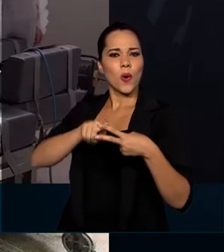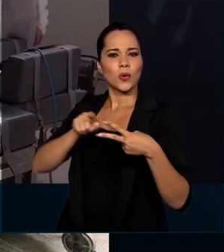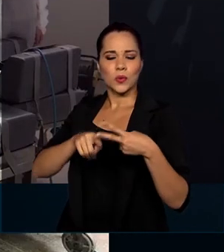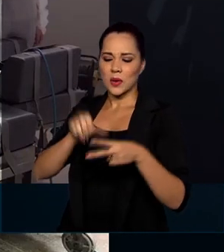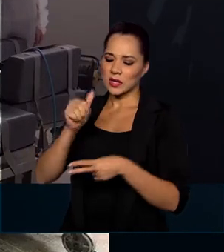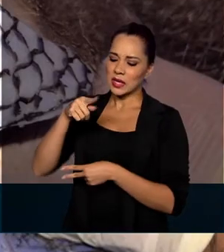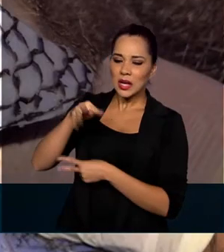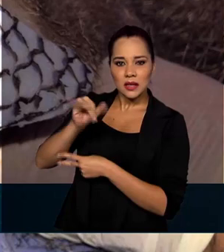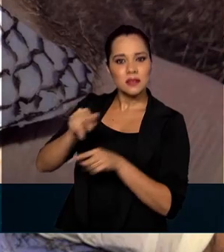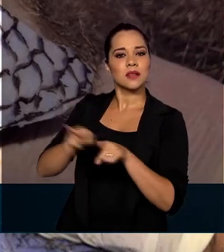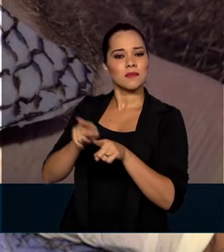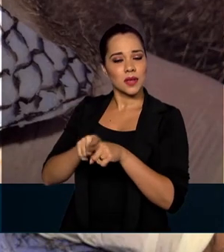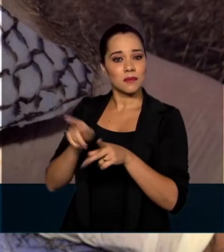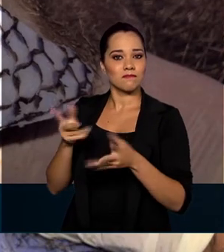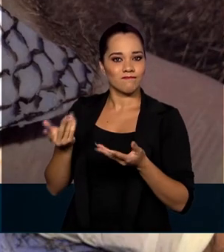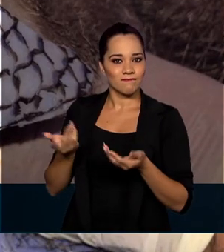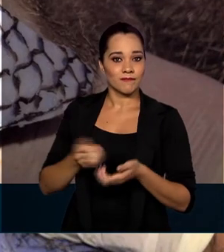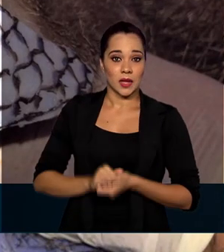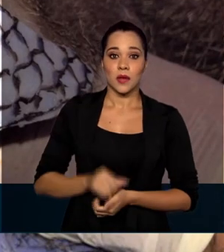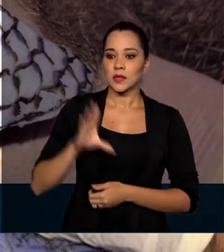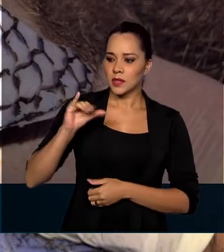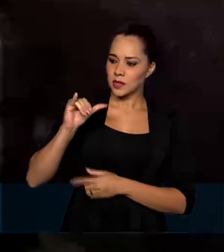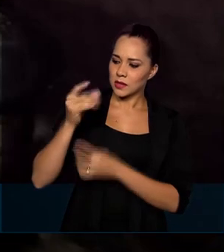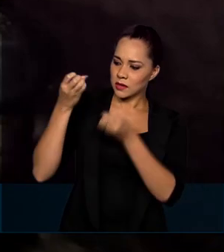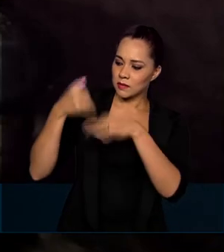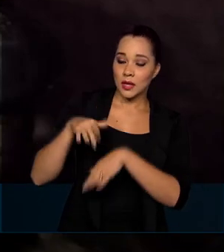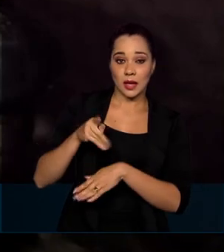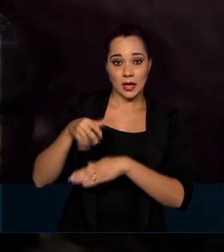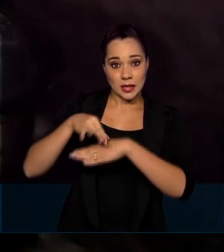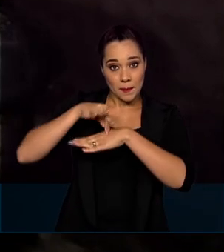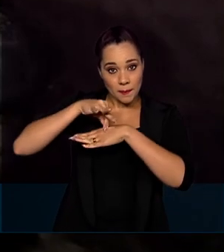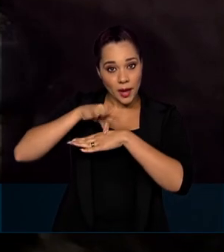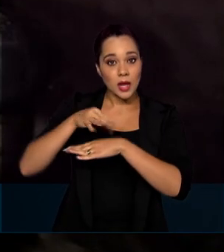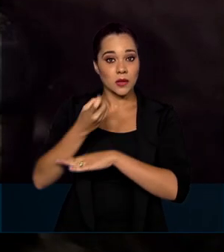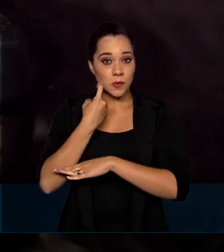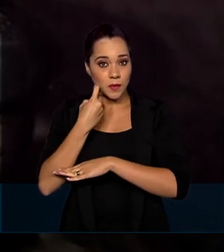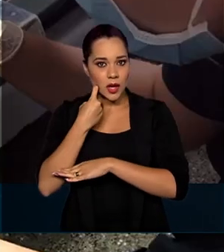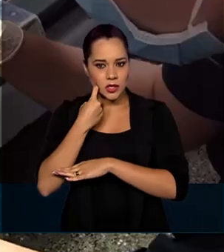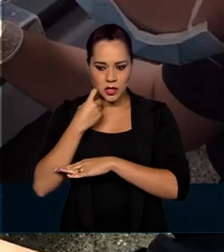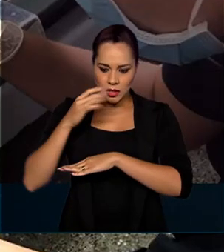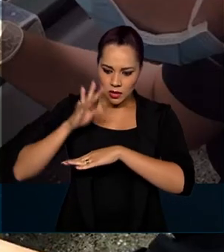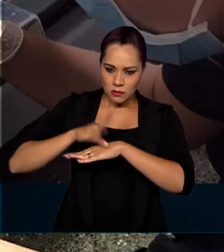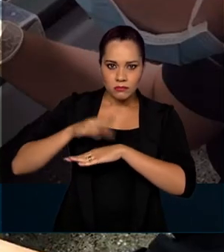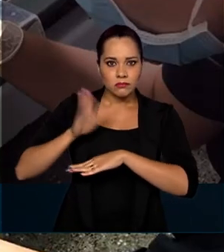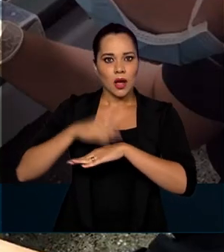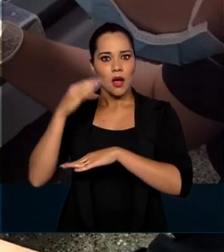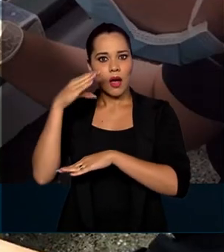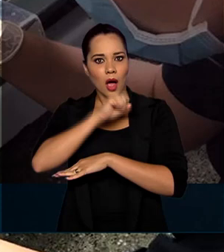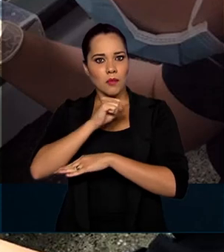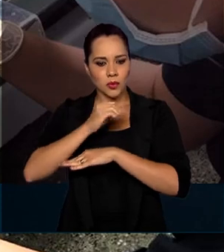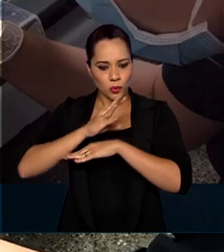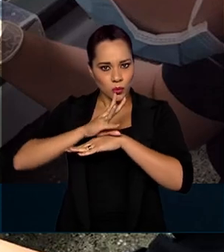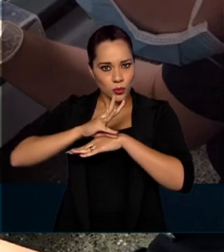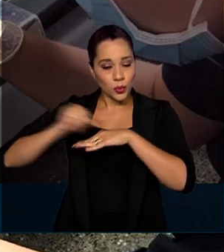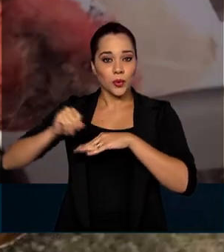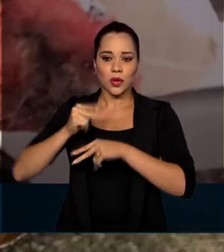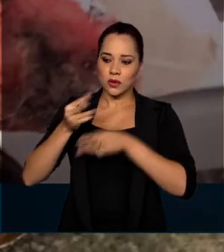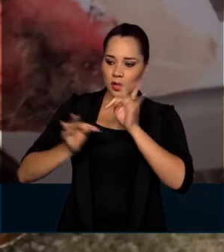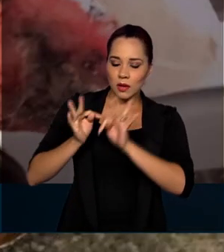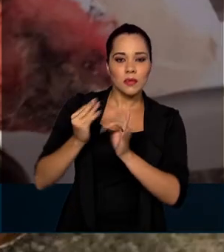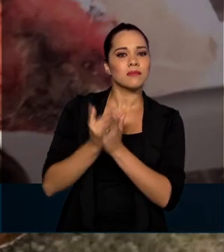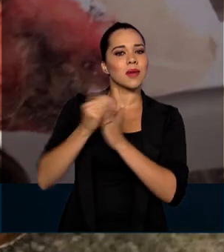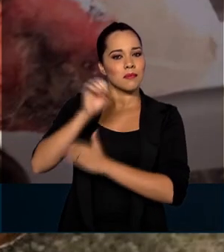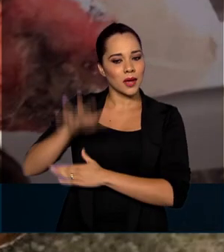antas adultas. Segundo os cientistas, a pele de tilápia acelera a recuperação e o tratamento é mais barato.